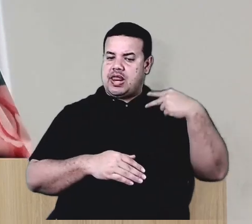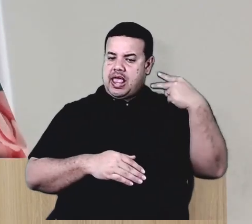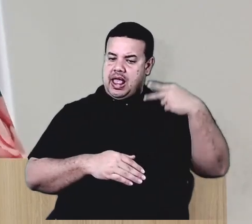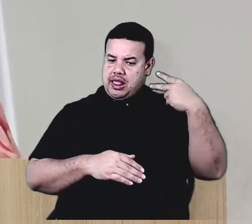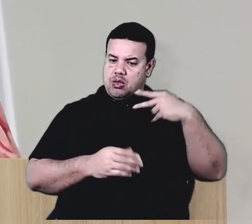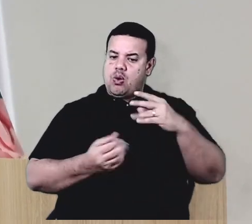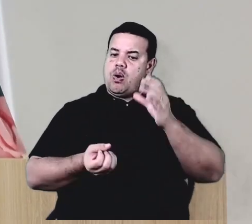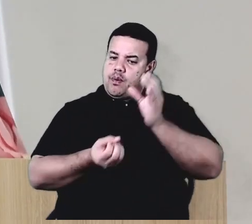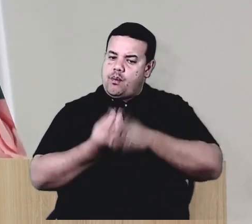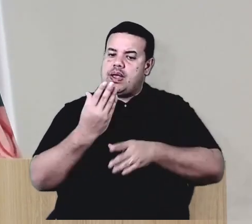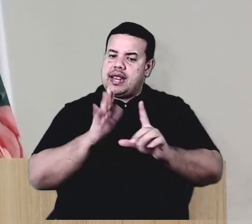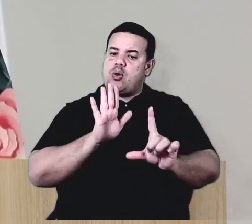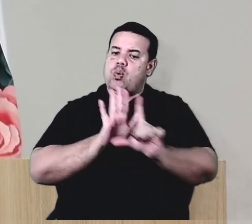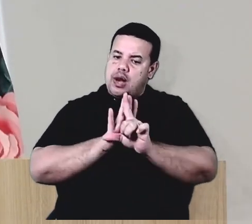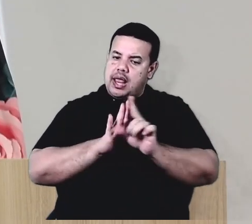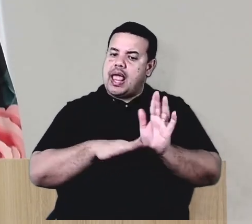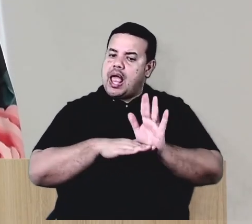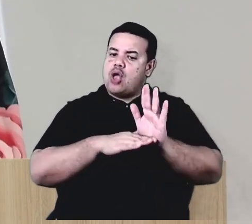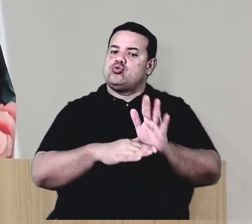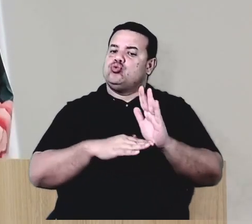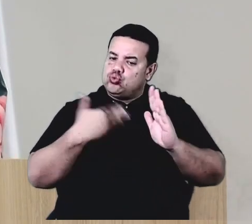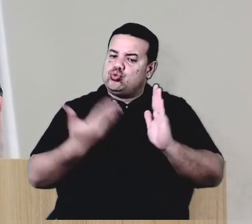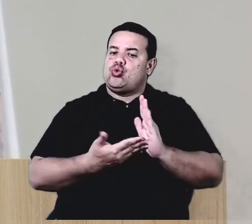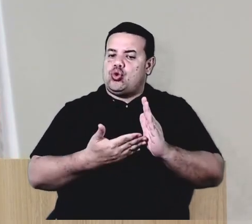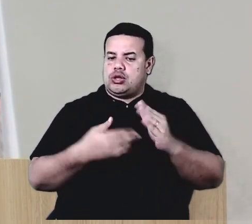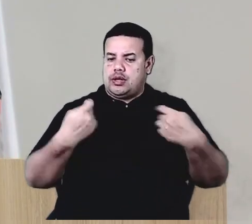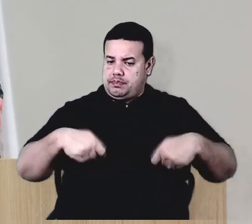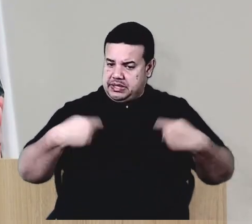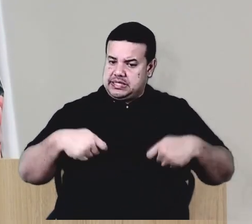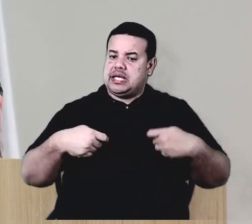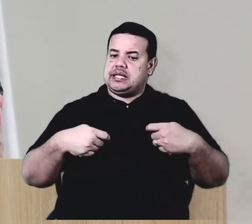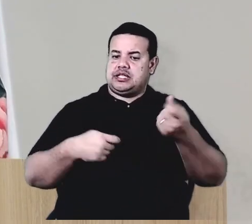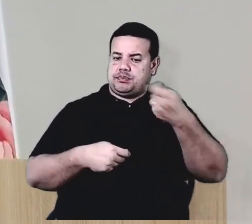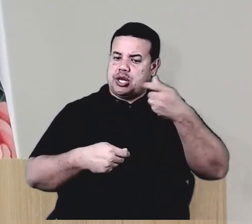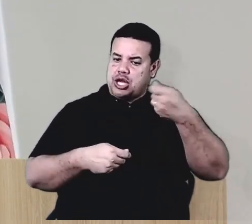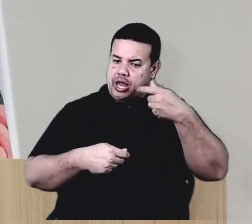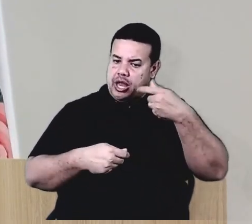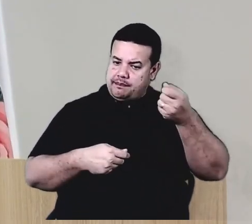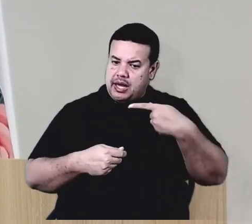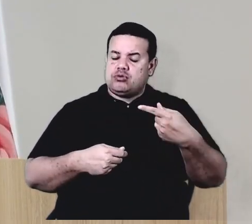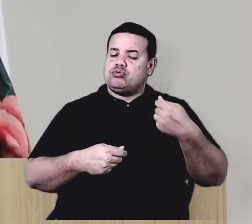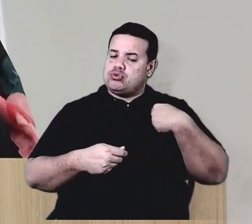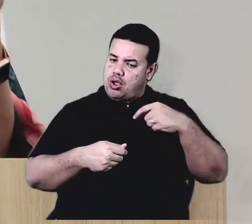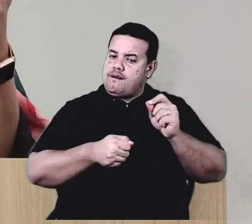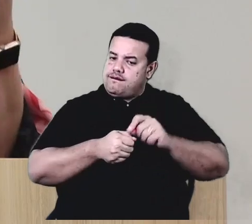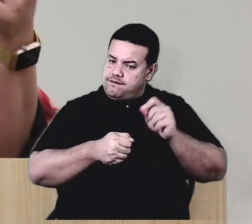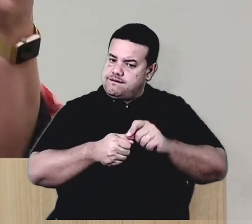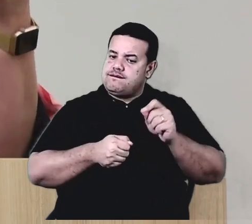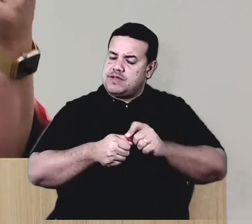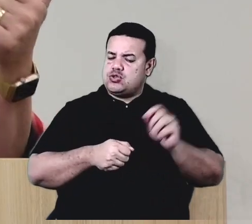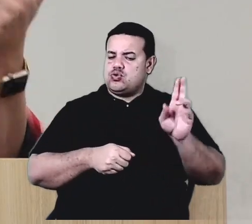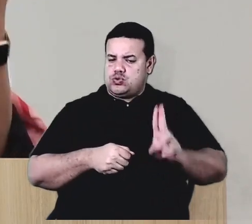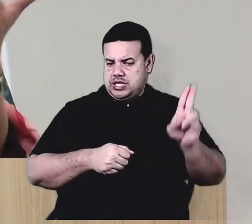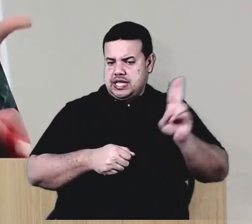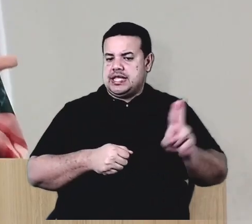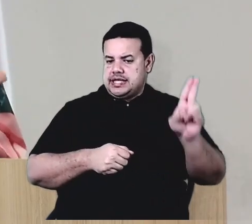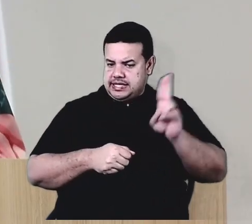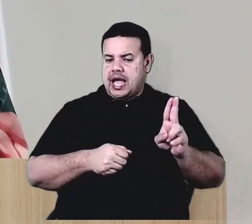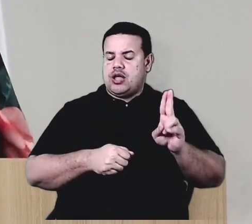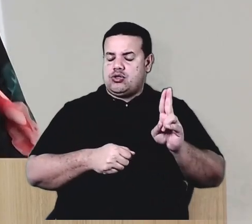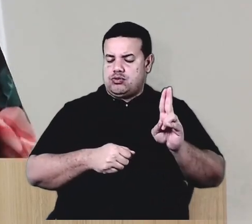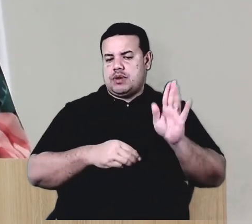todos que precisam de medicamento. Assim como eu fiz com o hitreconazol, que é um medicamento que é muito usado para salvar vida de animais com